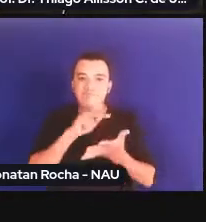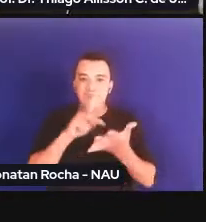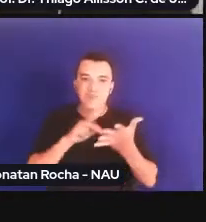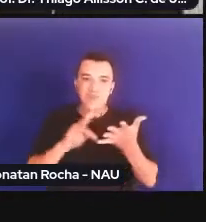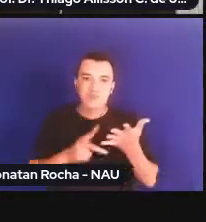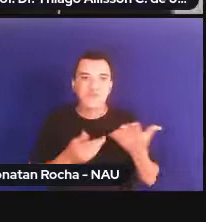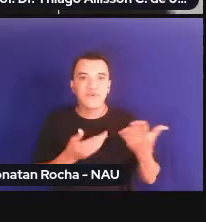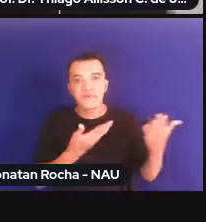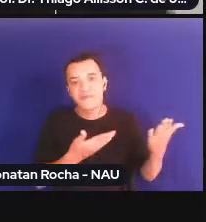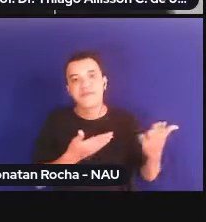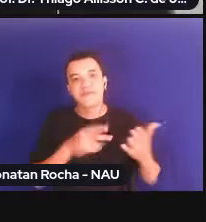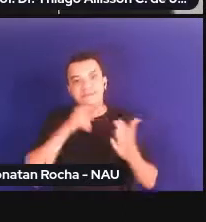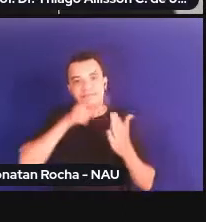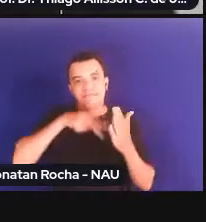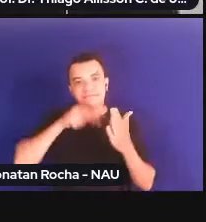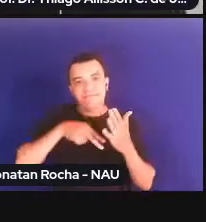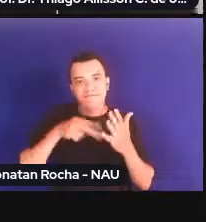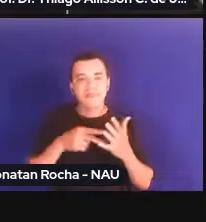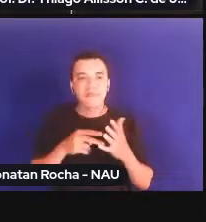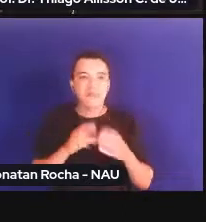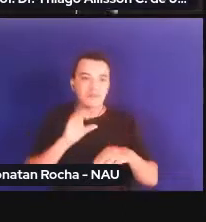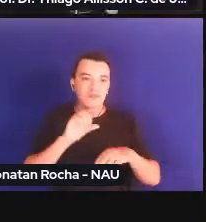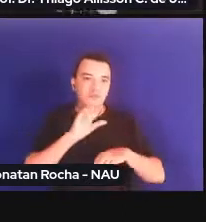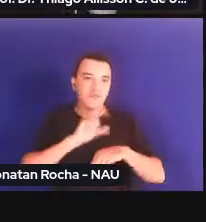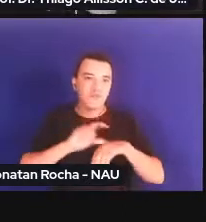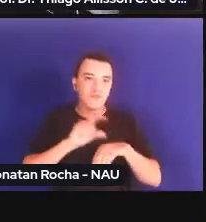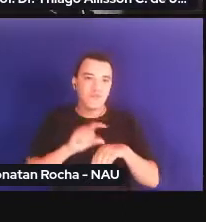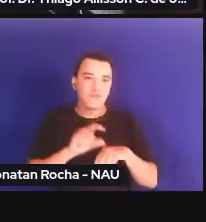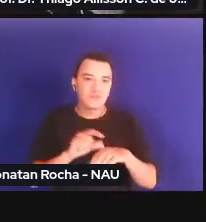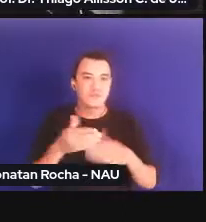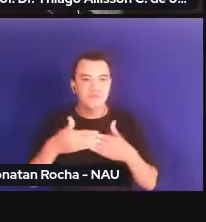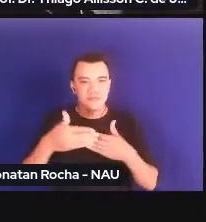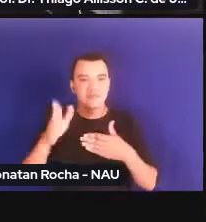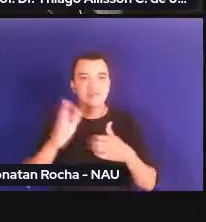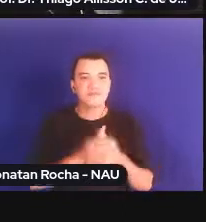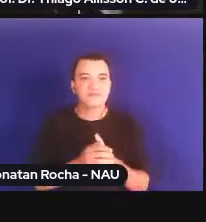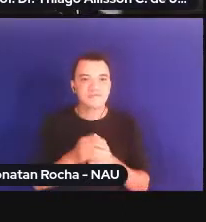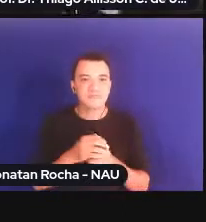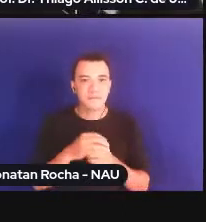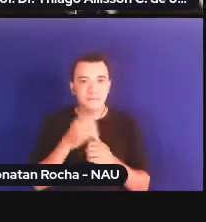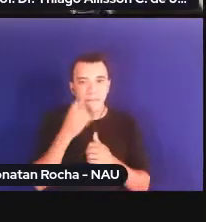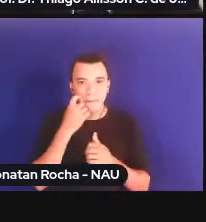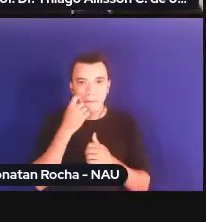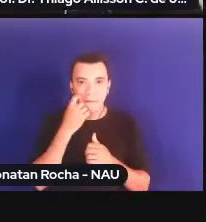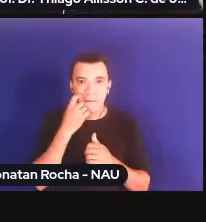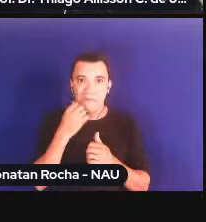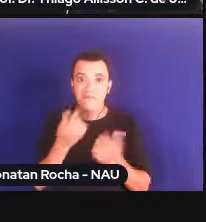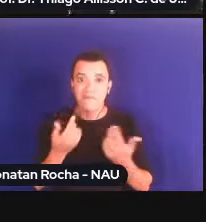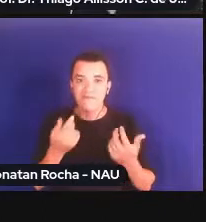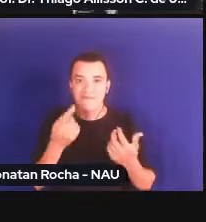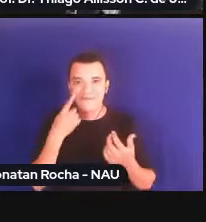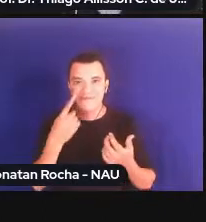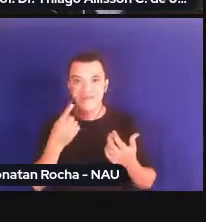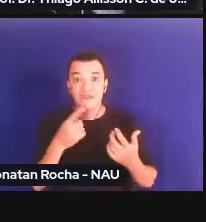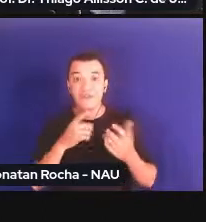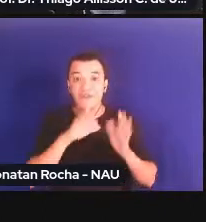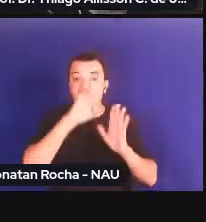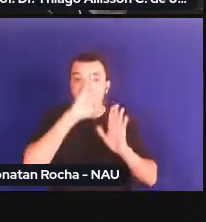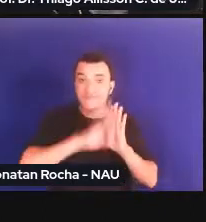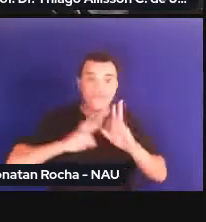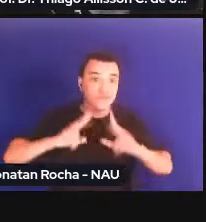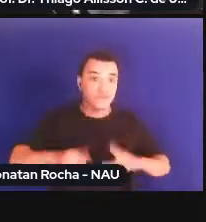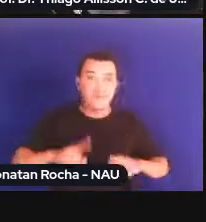curso de curta duração para dar continuidade a nossa programação direitos humanos isto é fundamental